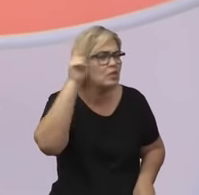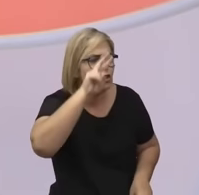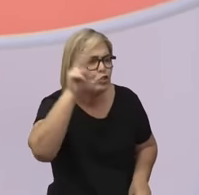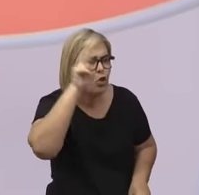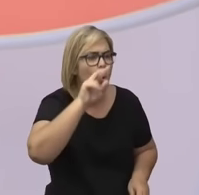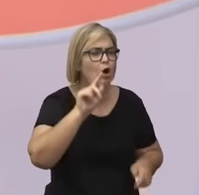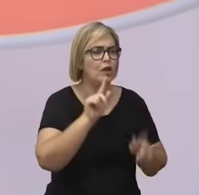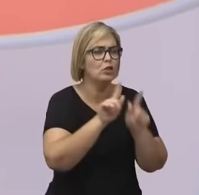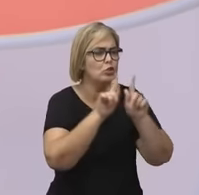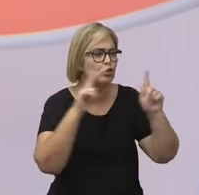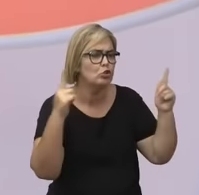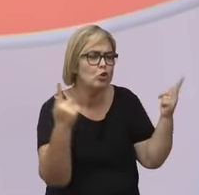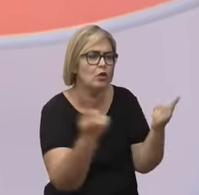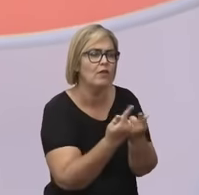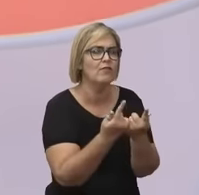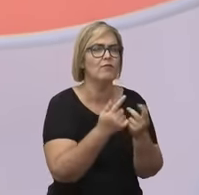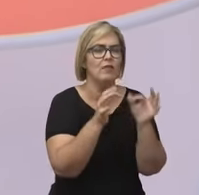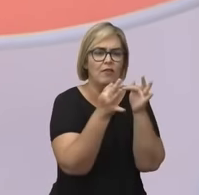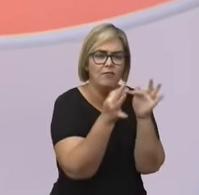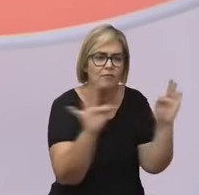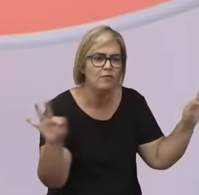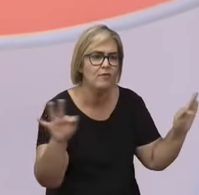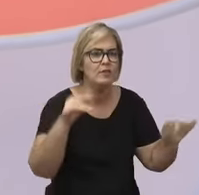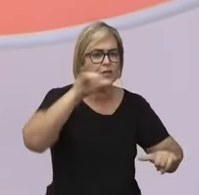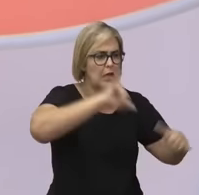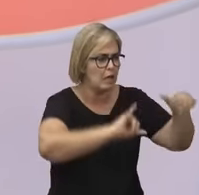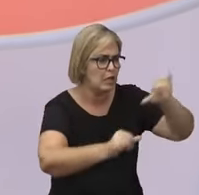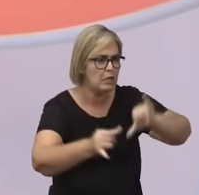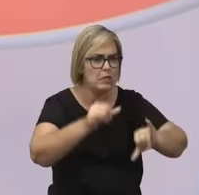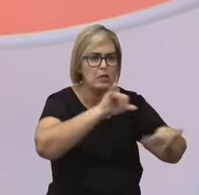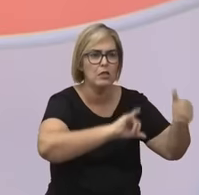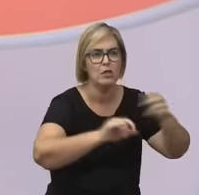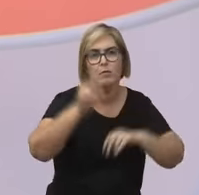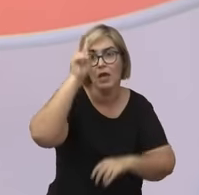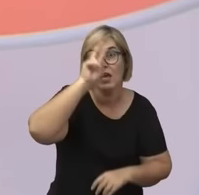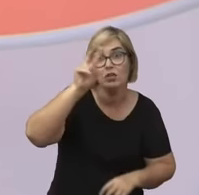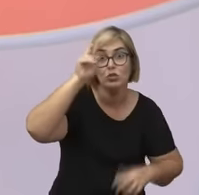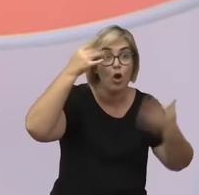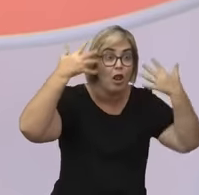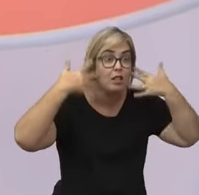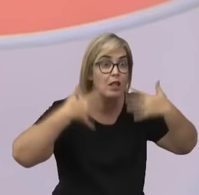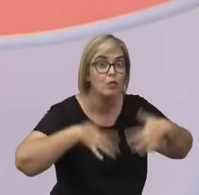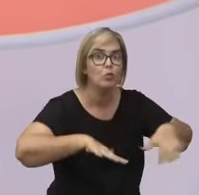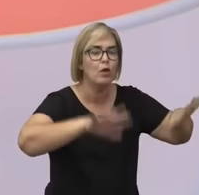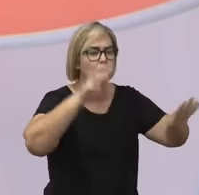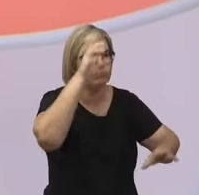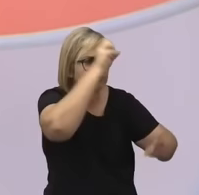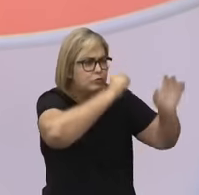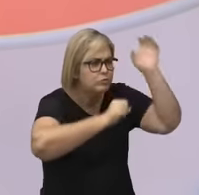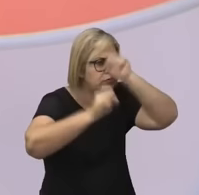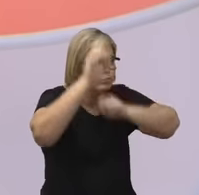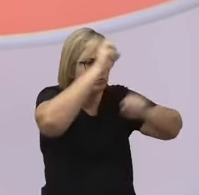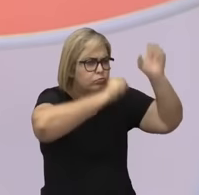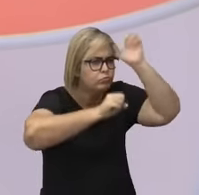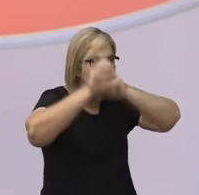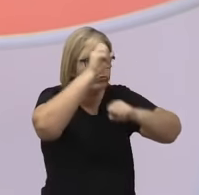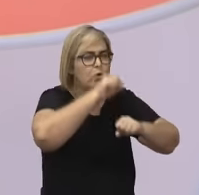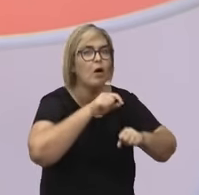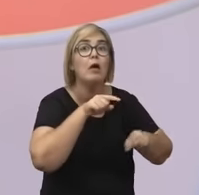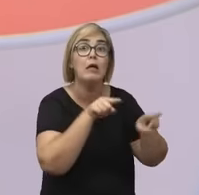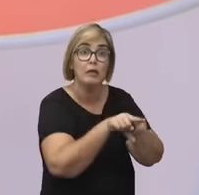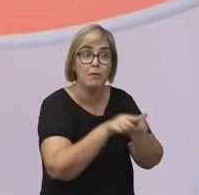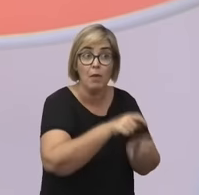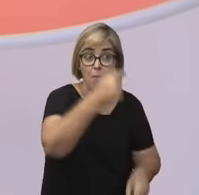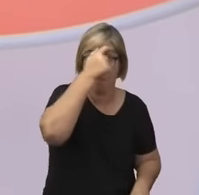geografia, a física, a química, a história natural, para coroar esses estudos à instrução moral e